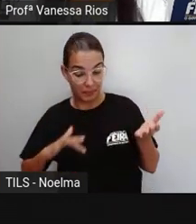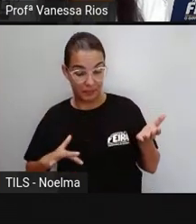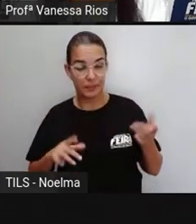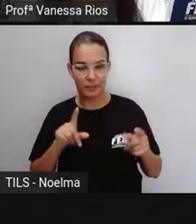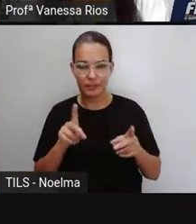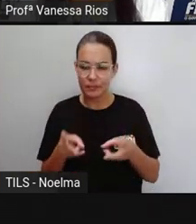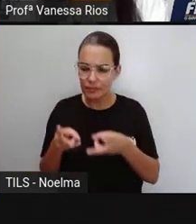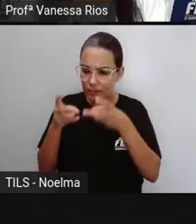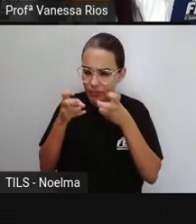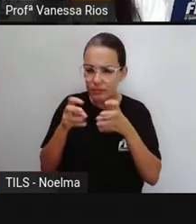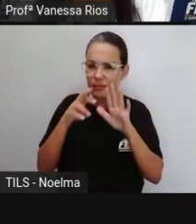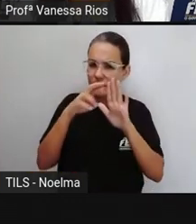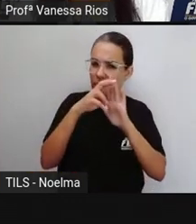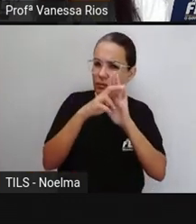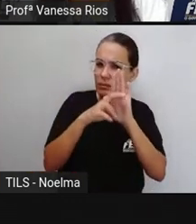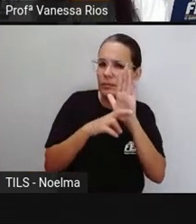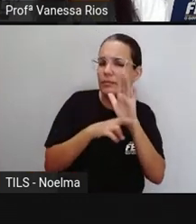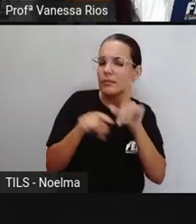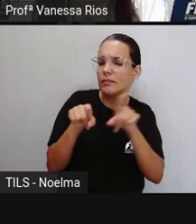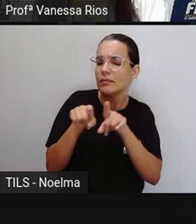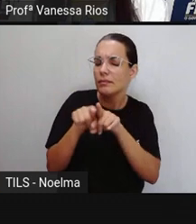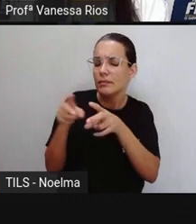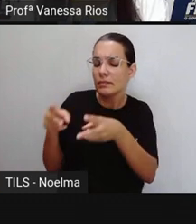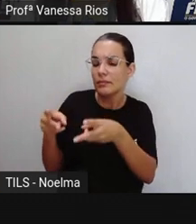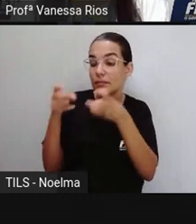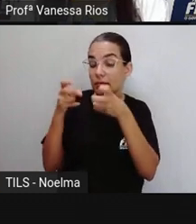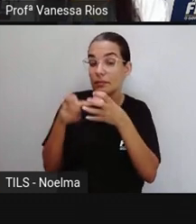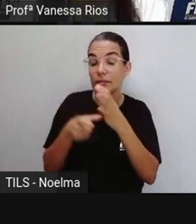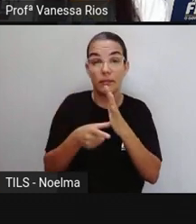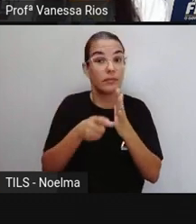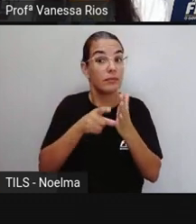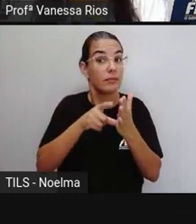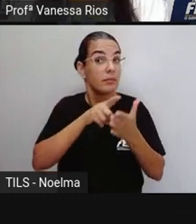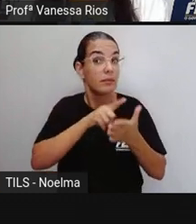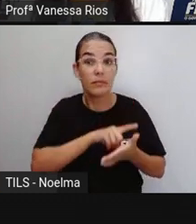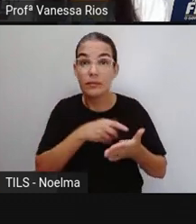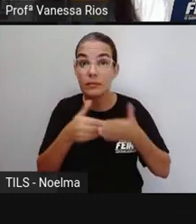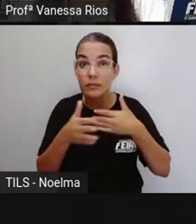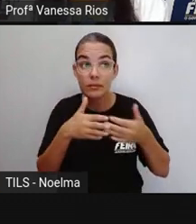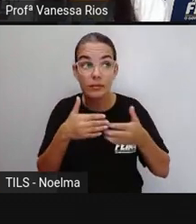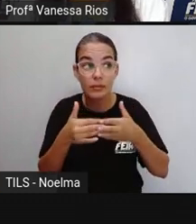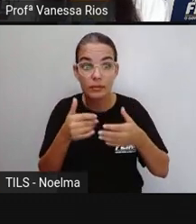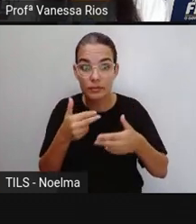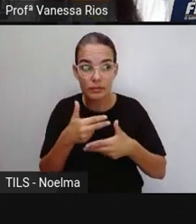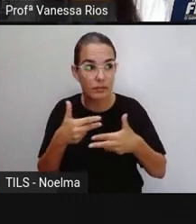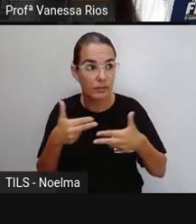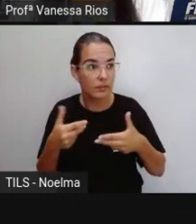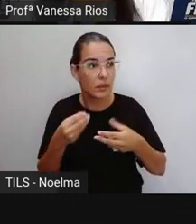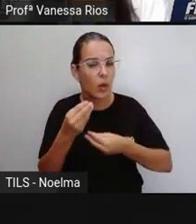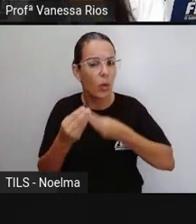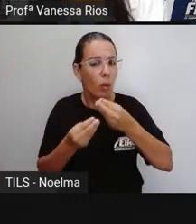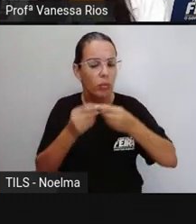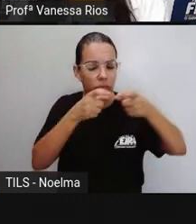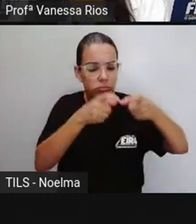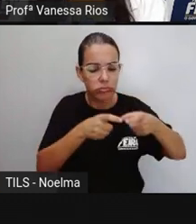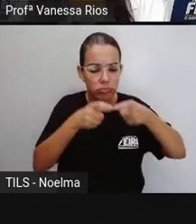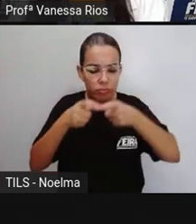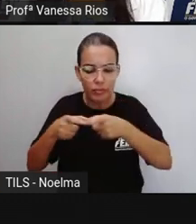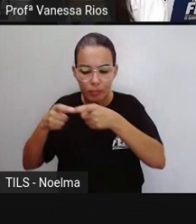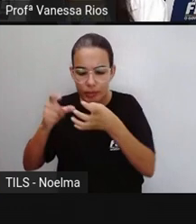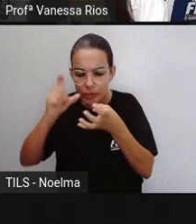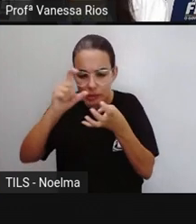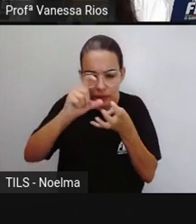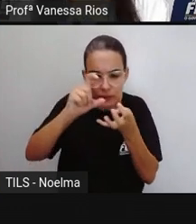essas regras, né? E percebendo antes de qualquer coisa como a posição, não é? Das